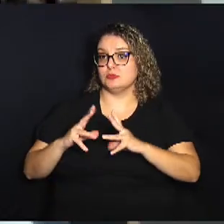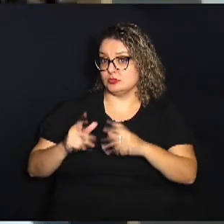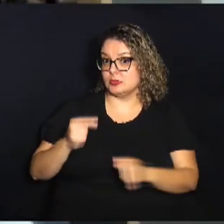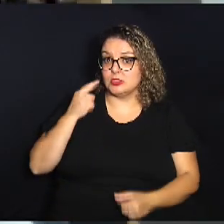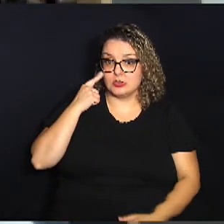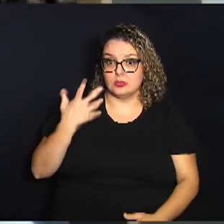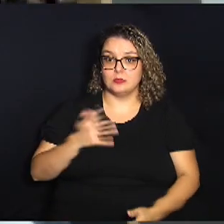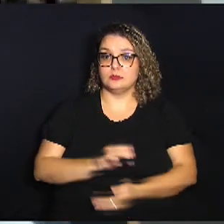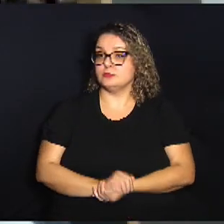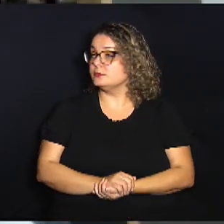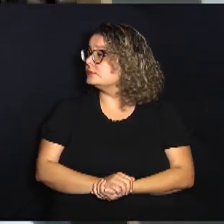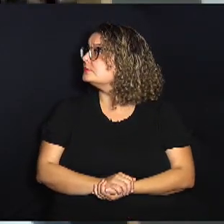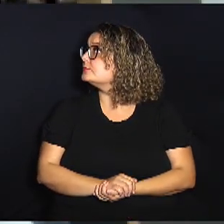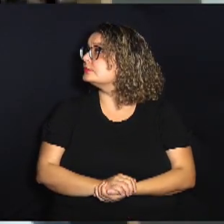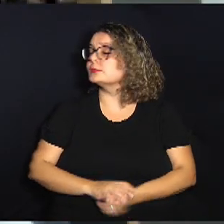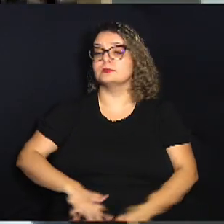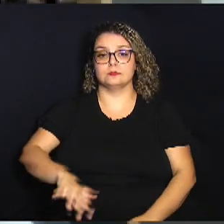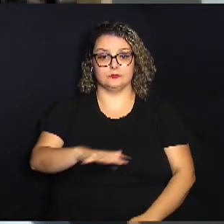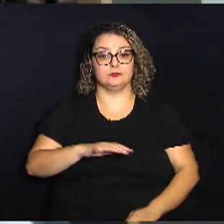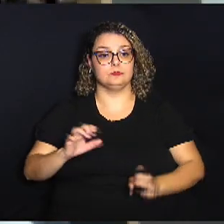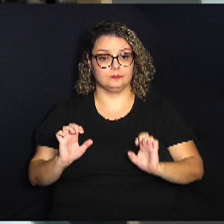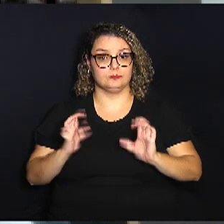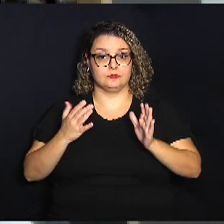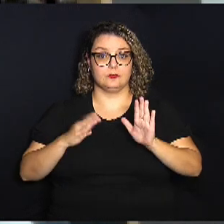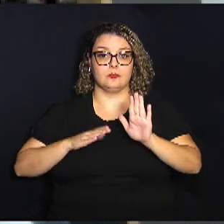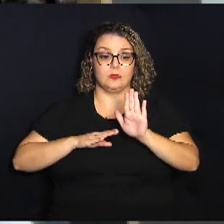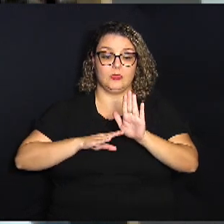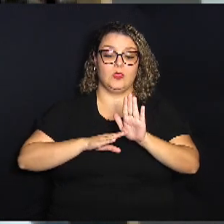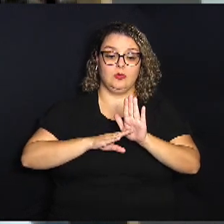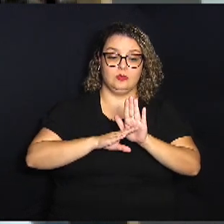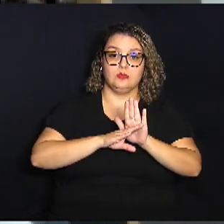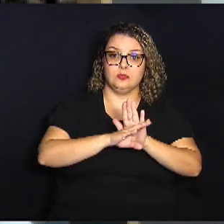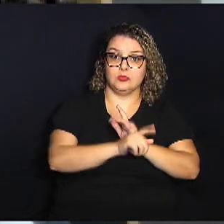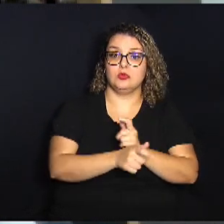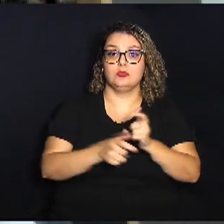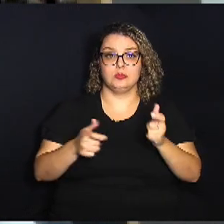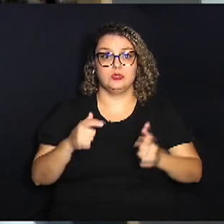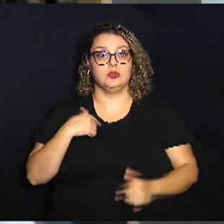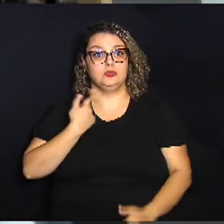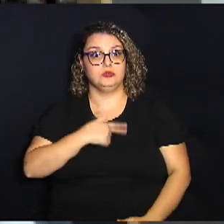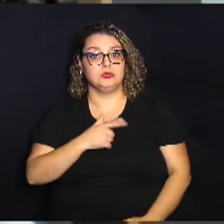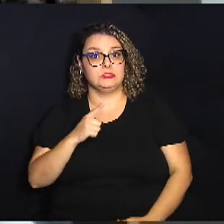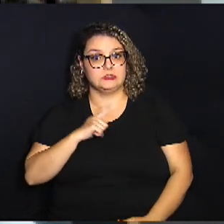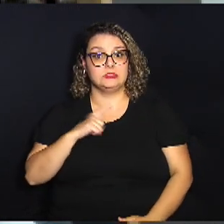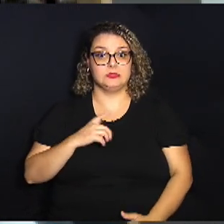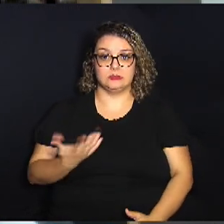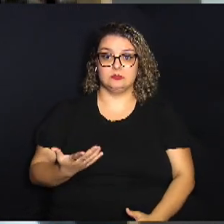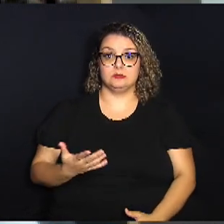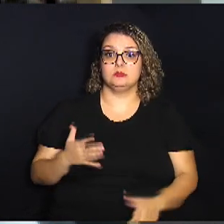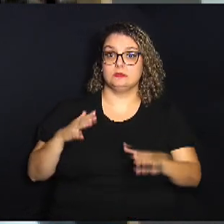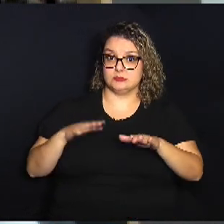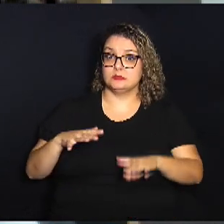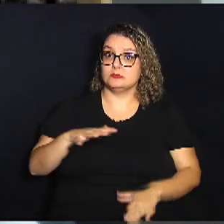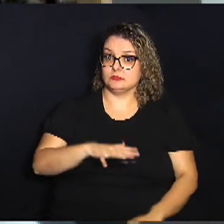O setor de eventos está numa crescente muito grande. A gente tende a ficar nesse setor